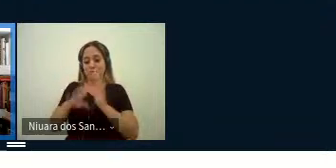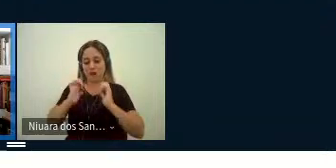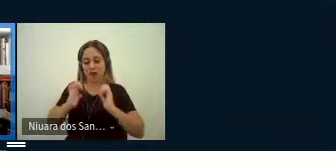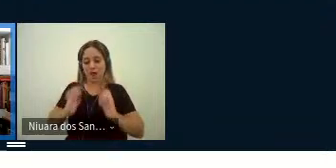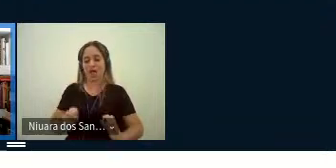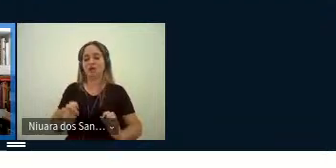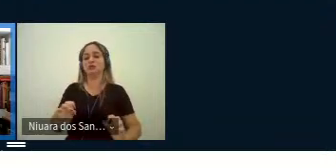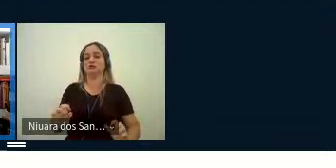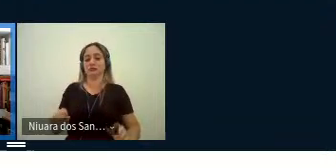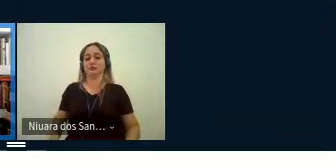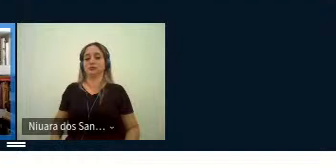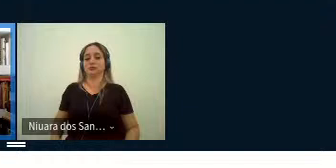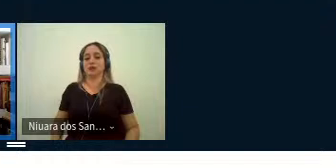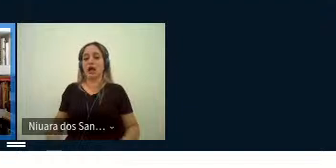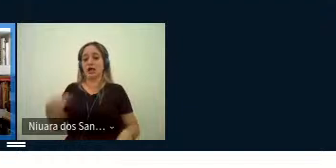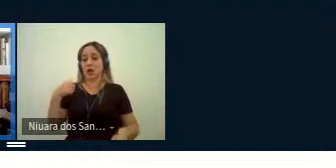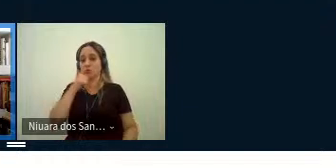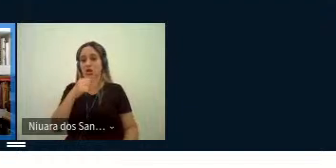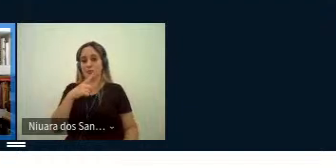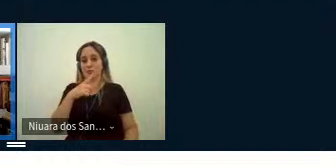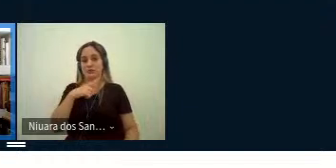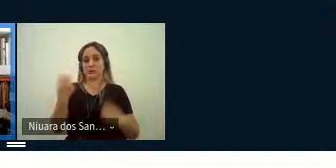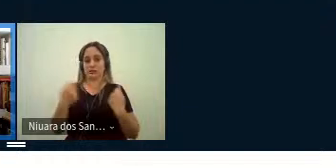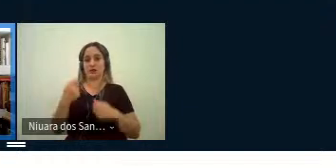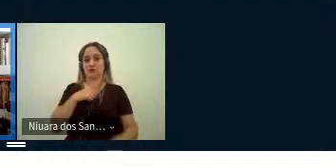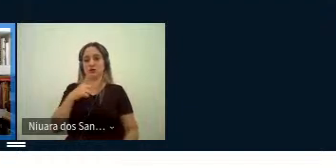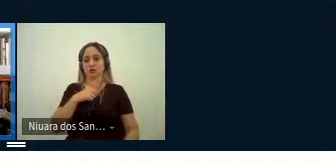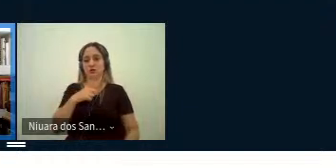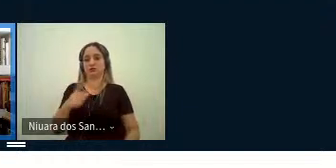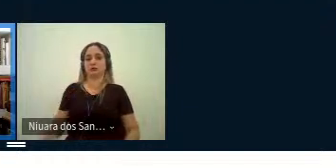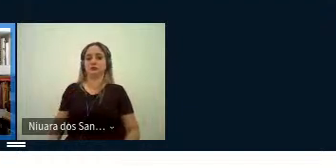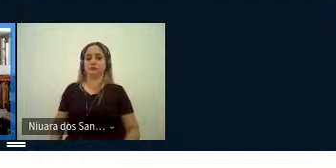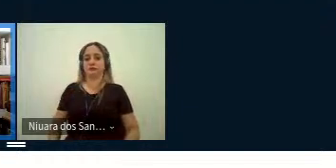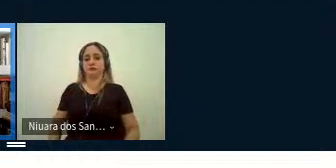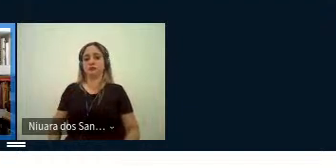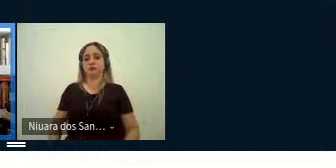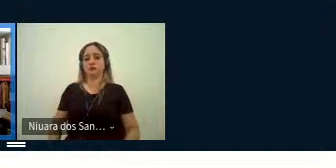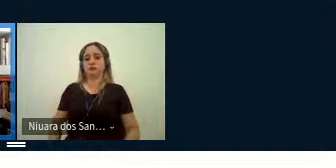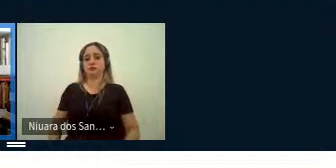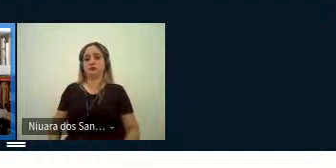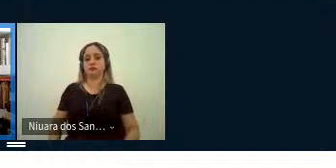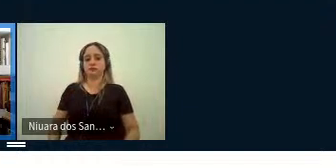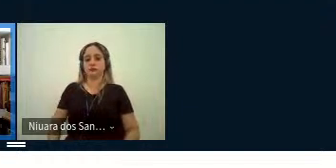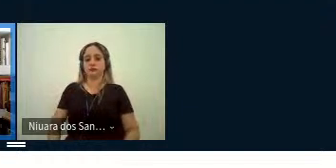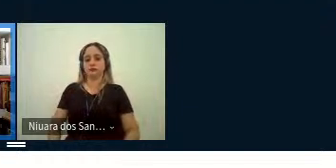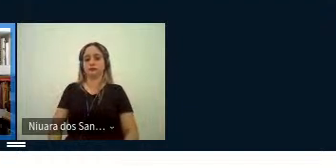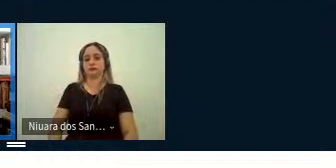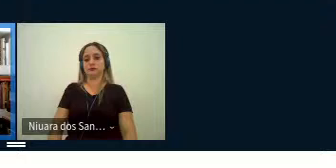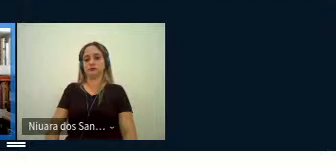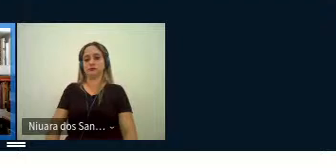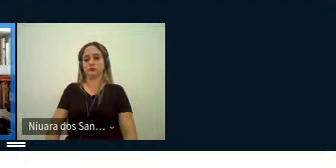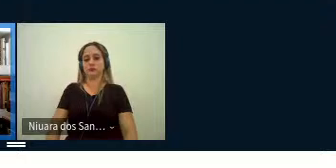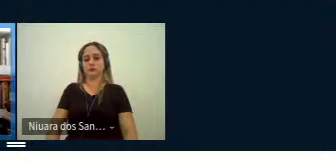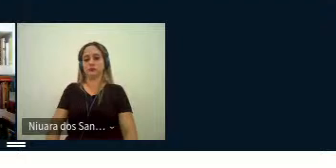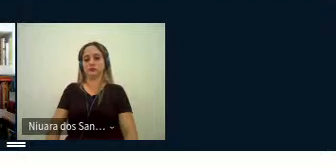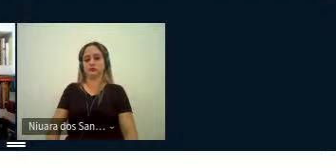perseguido pela mulher face à emergência da indústria da beleza e da mídia e